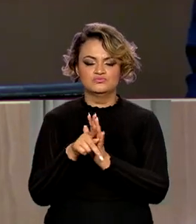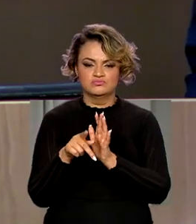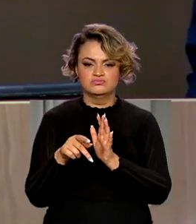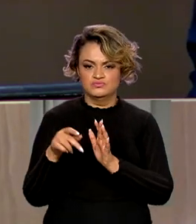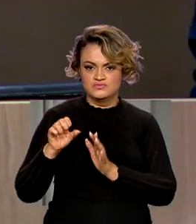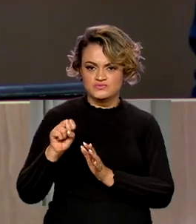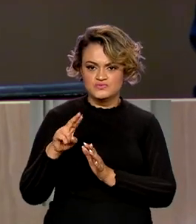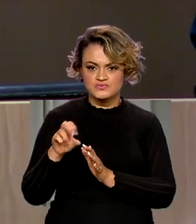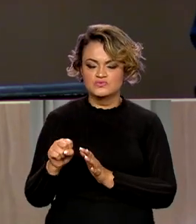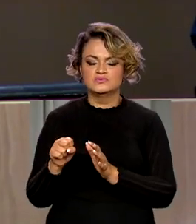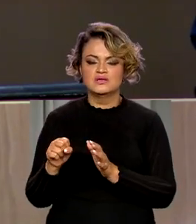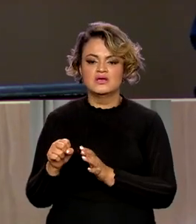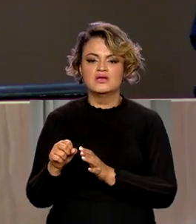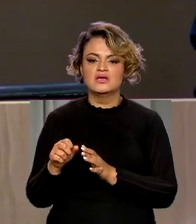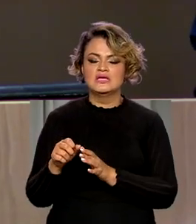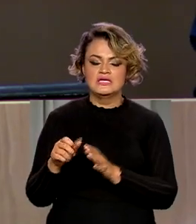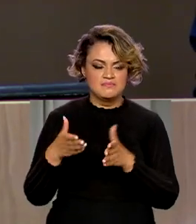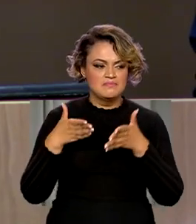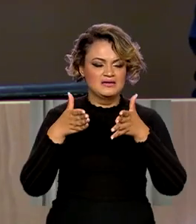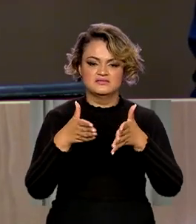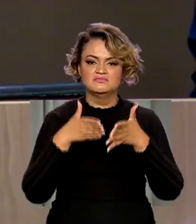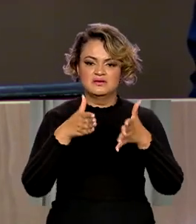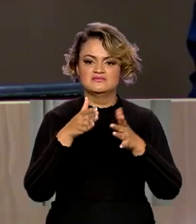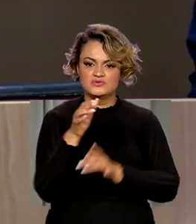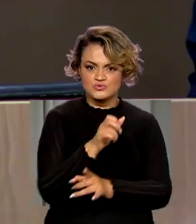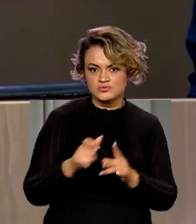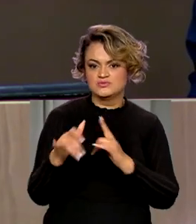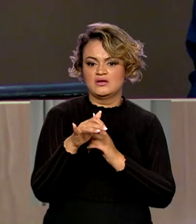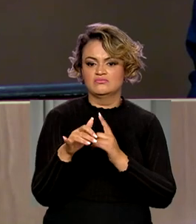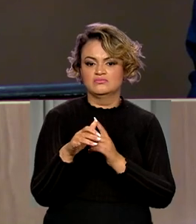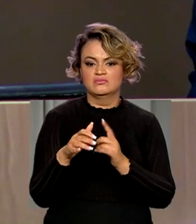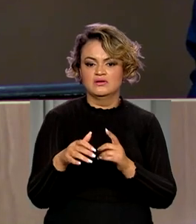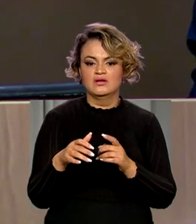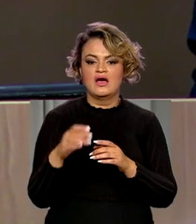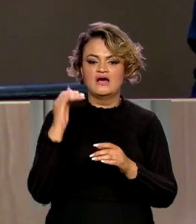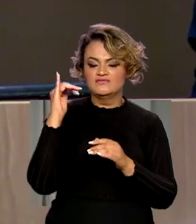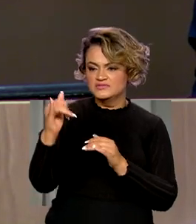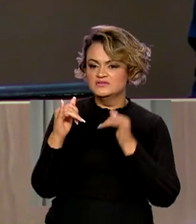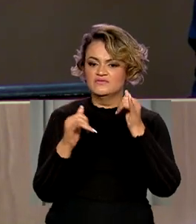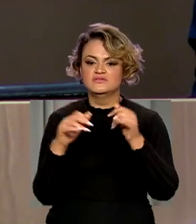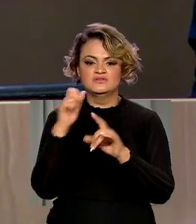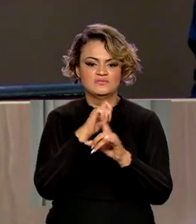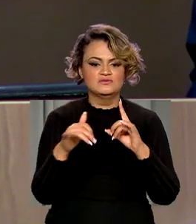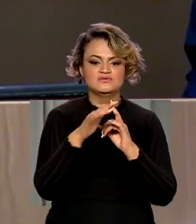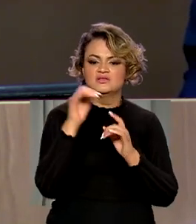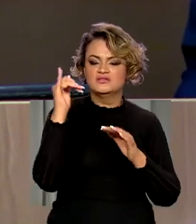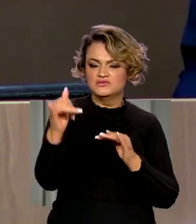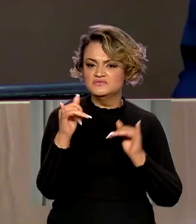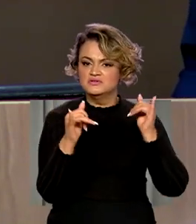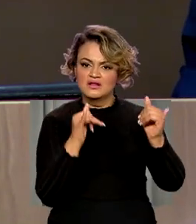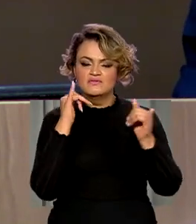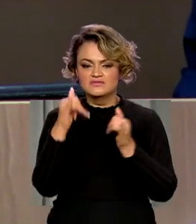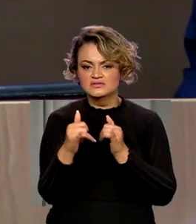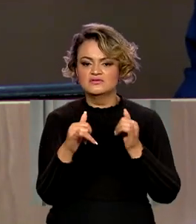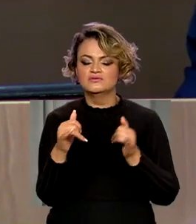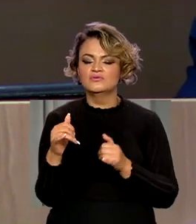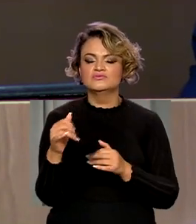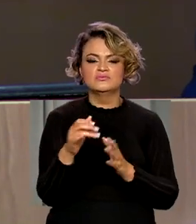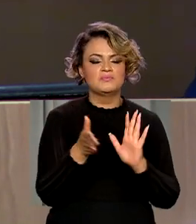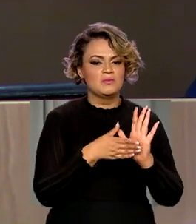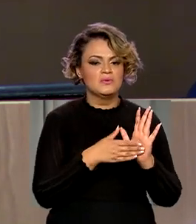e envolver fortemente a participação social, comunicando para a sociedade nossas propostas.